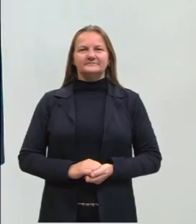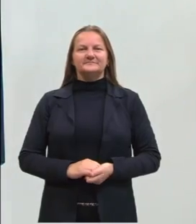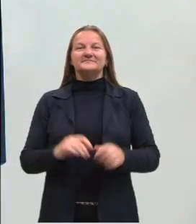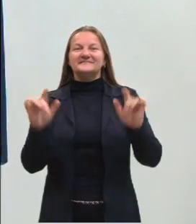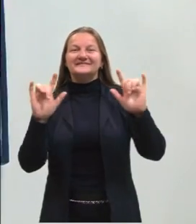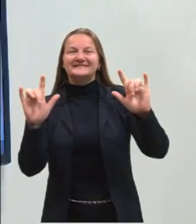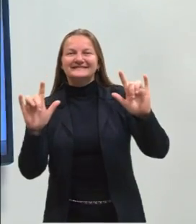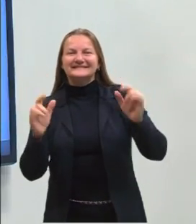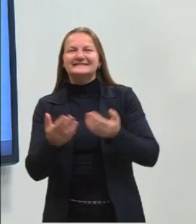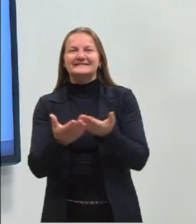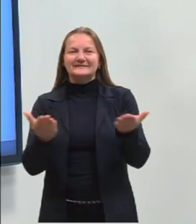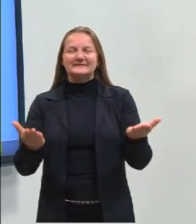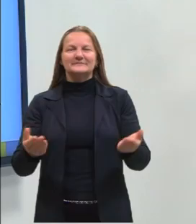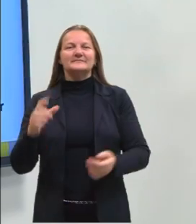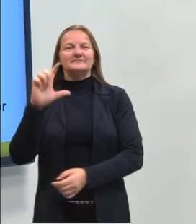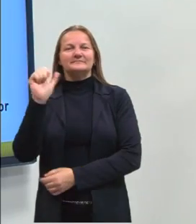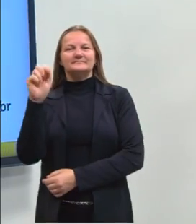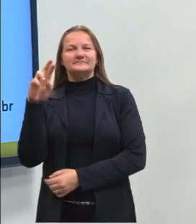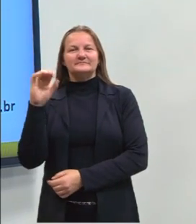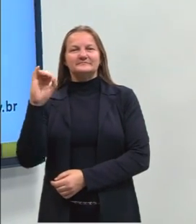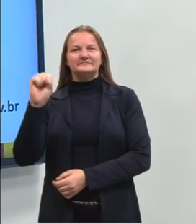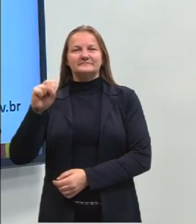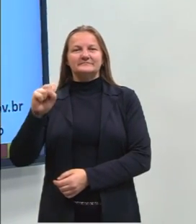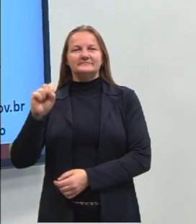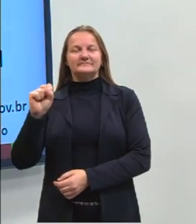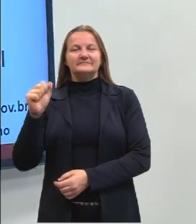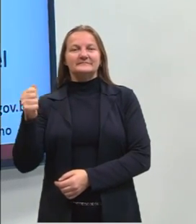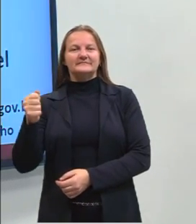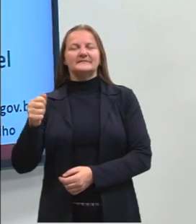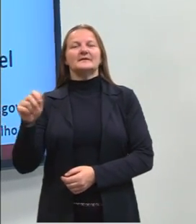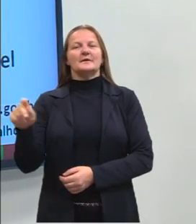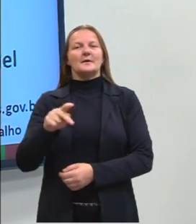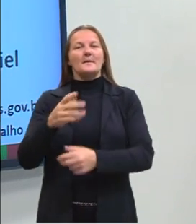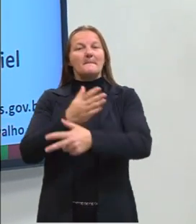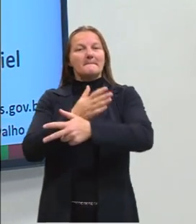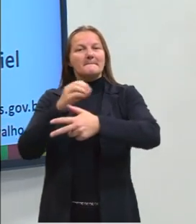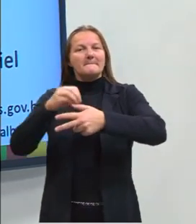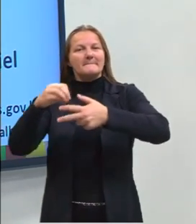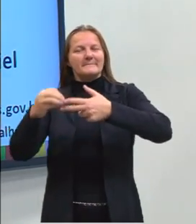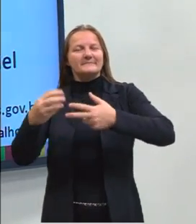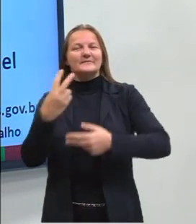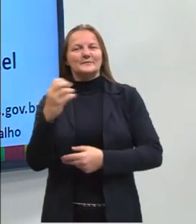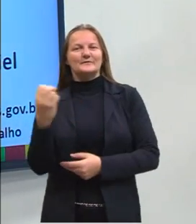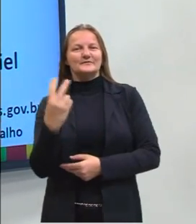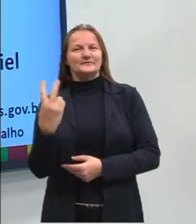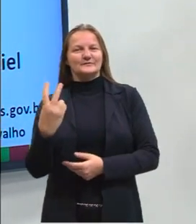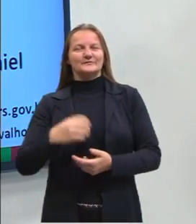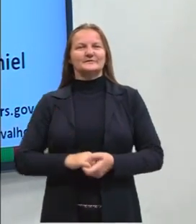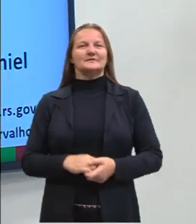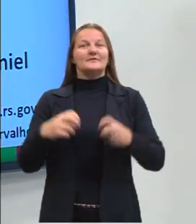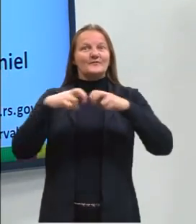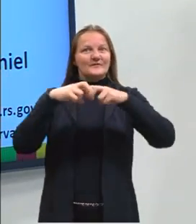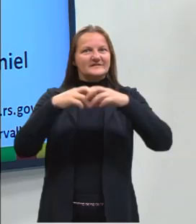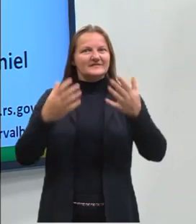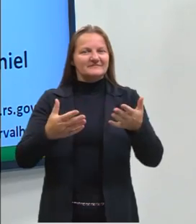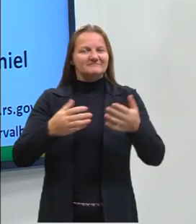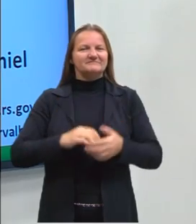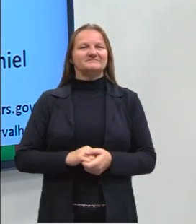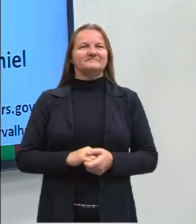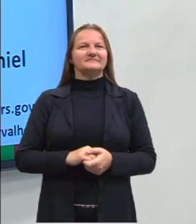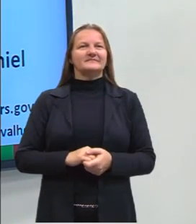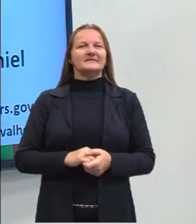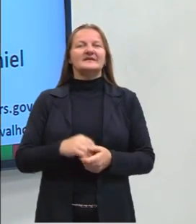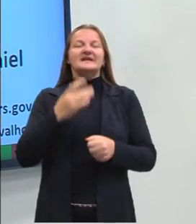Olá pessoal, eu me chamo Larissa, sou professora de física do pré-ENEM 2022. Esse é o meu sinal em libras. Eu sou uma mulher